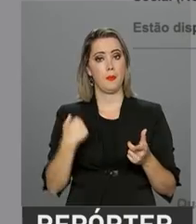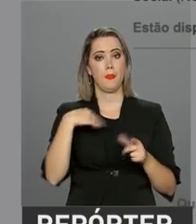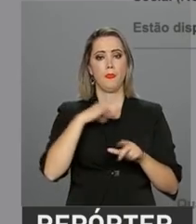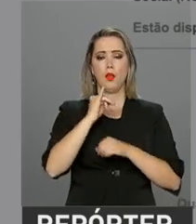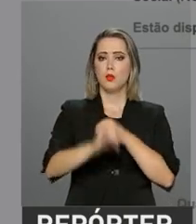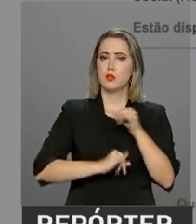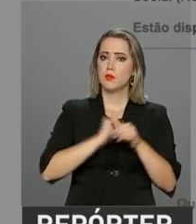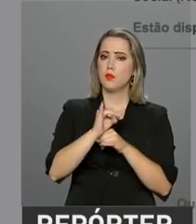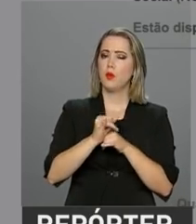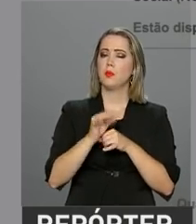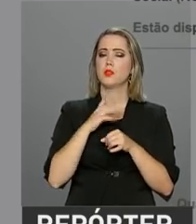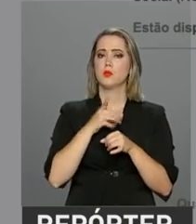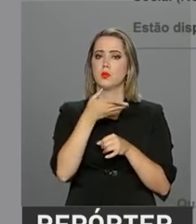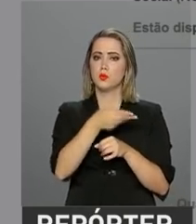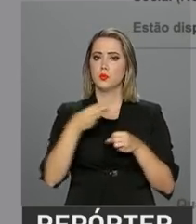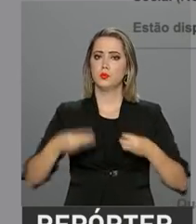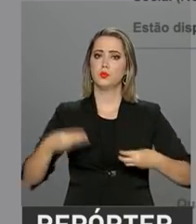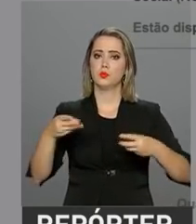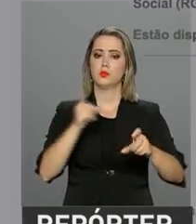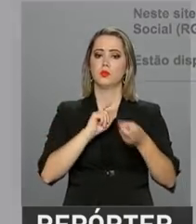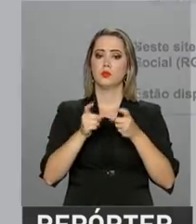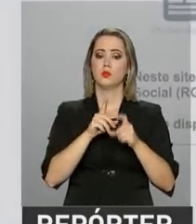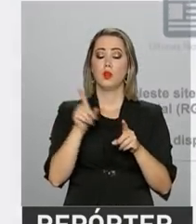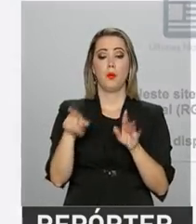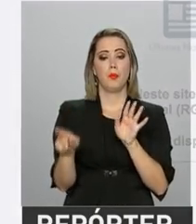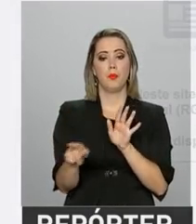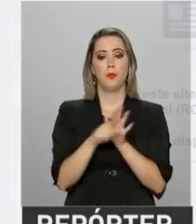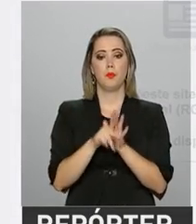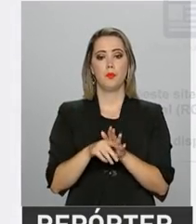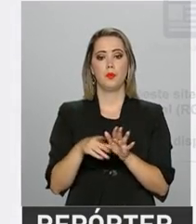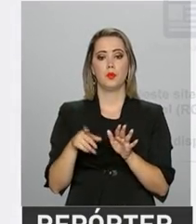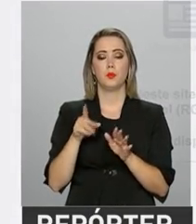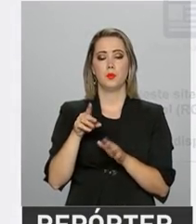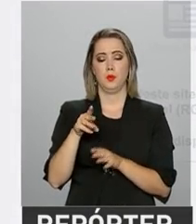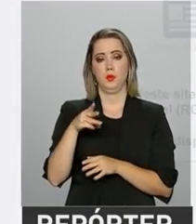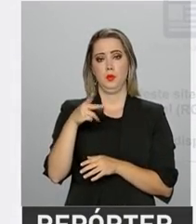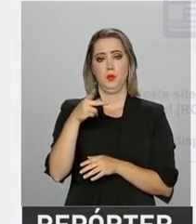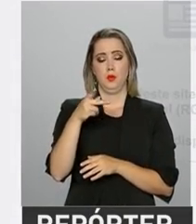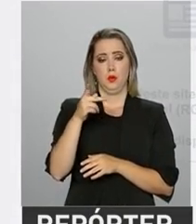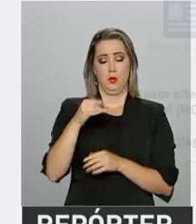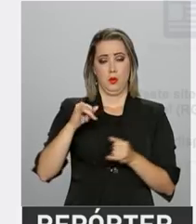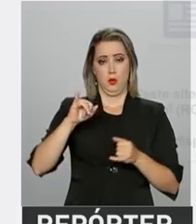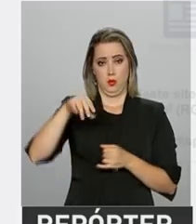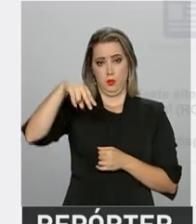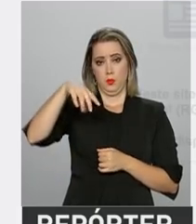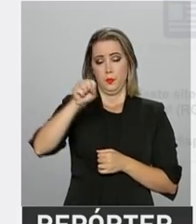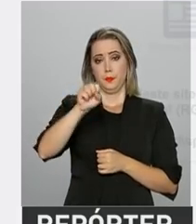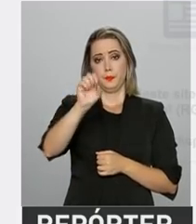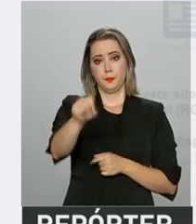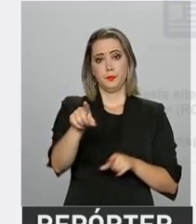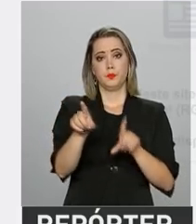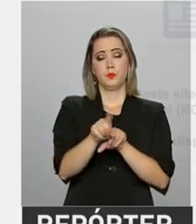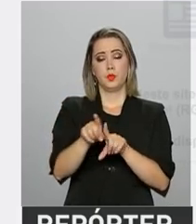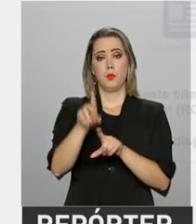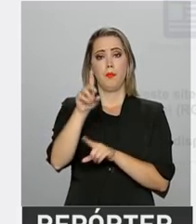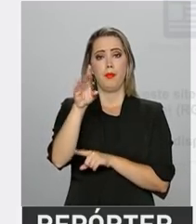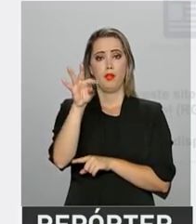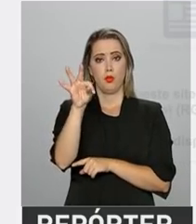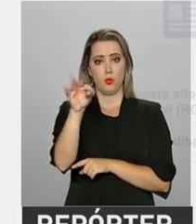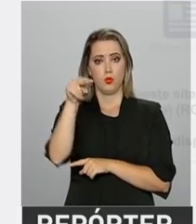portal do Ministério da Fazenda são da Secretaria de Previdência Social, Secretaria do Tesouro Nacional,